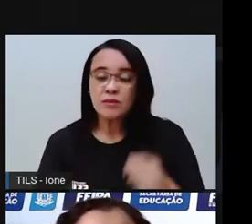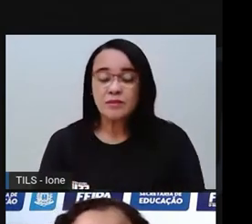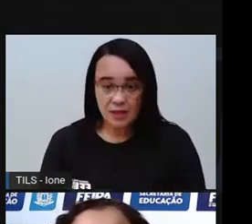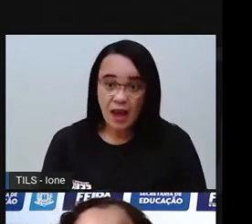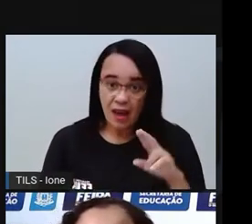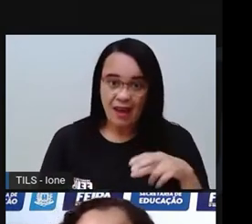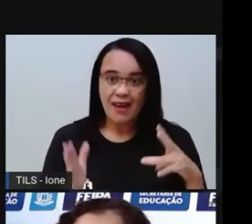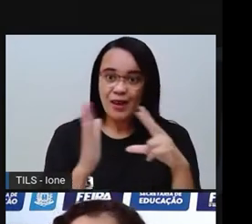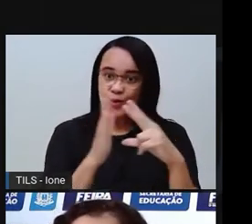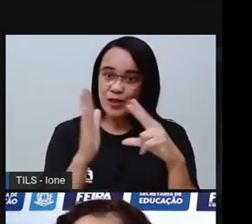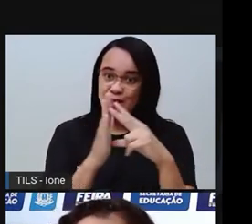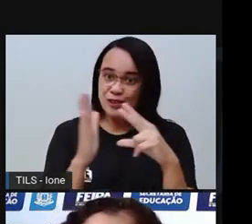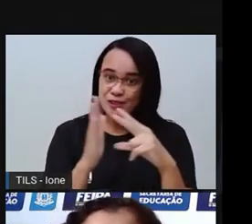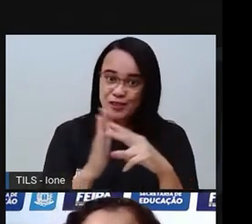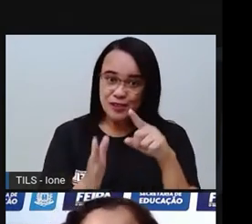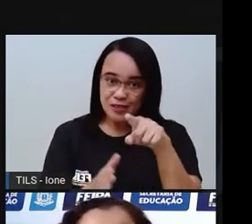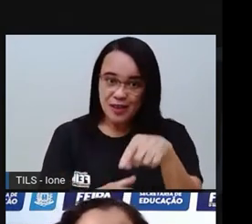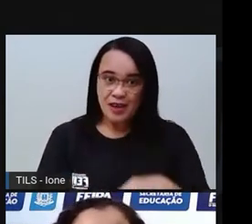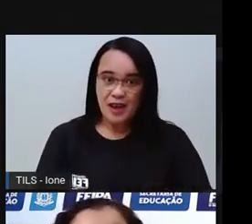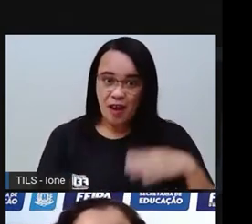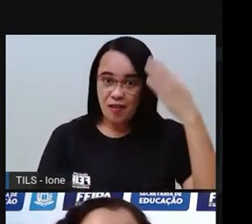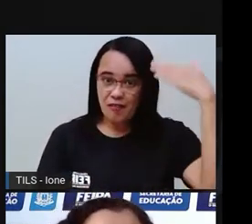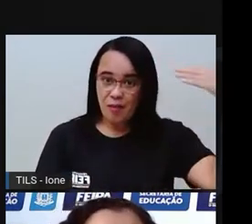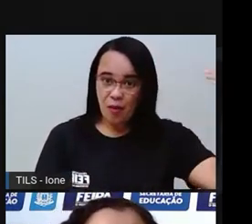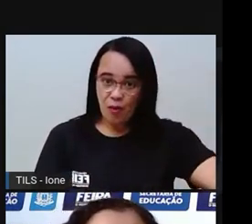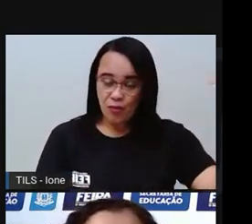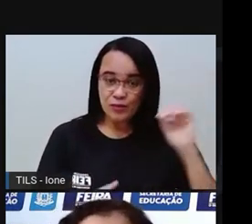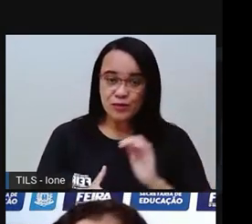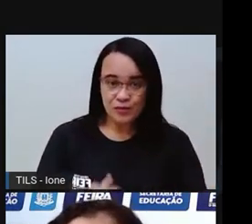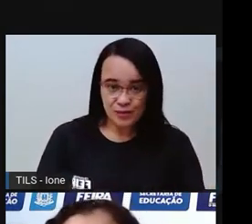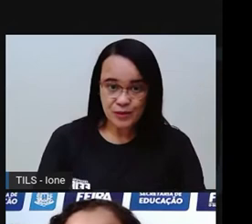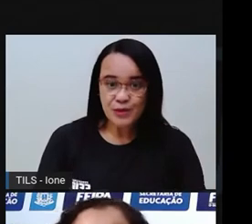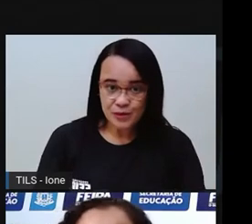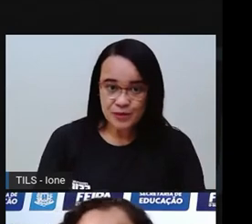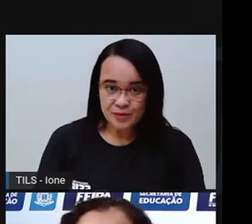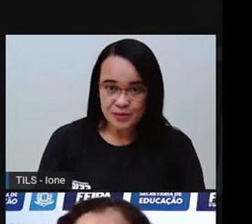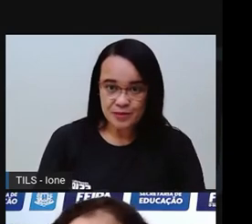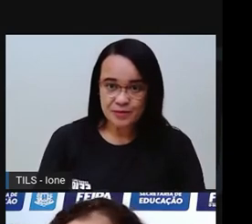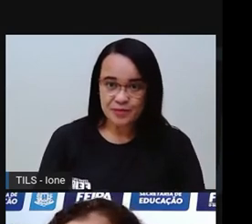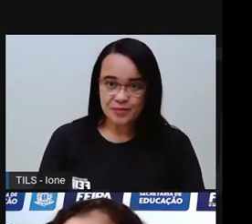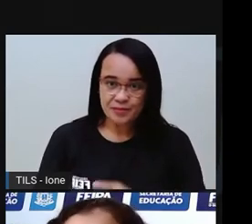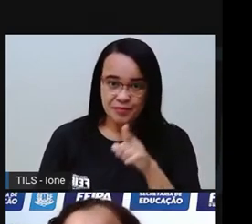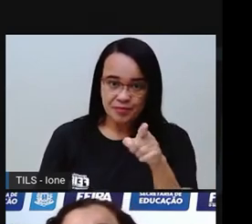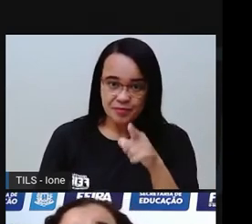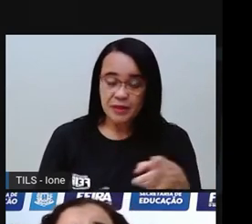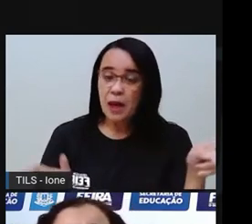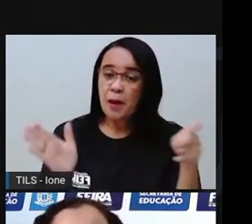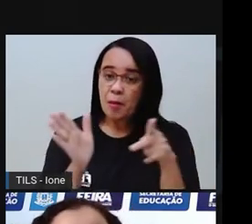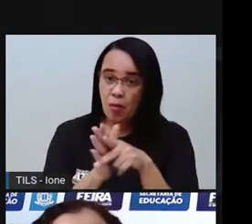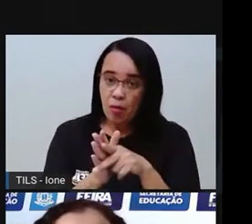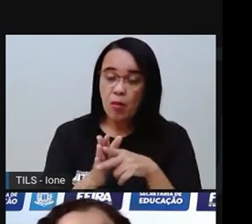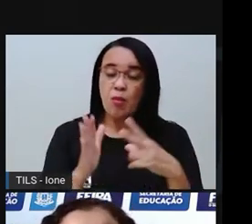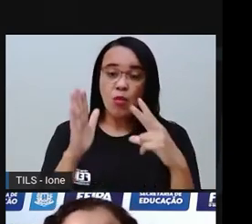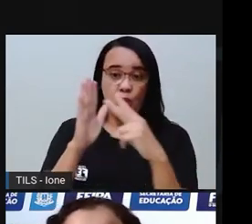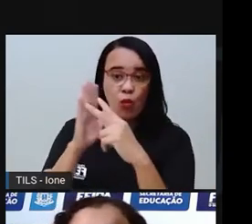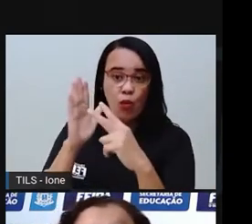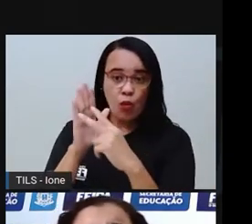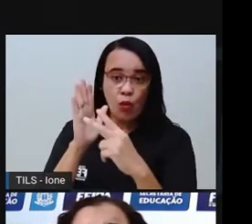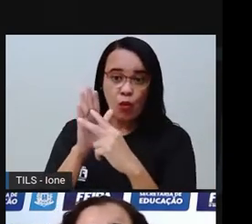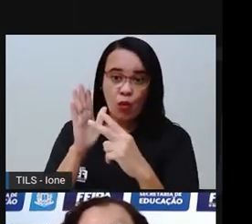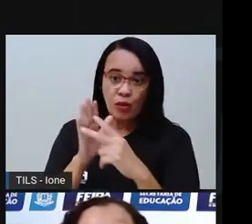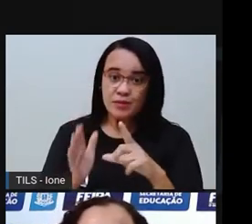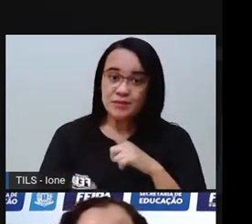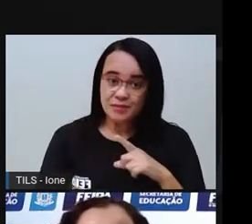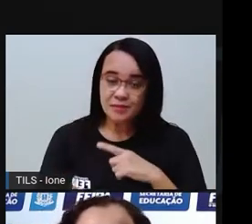conhecem ele. Ele é bem famoso aqui no nosso país. Ele é Daniel Munduruku, né? A gente está vendo aqui um indígena, tem um outro menininho.